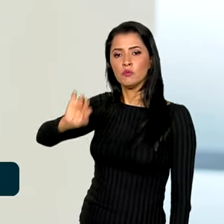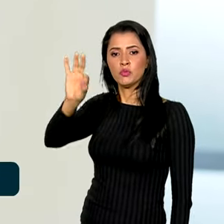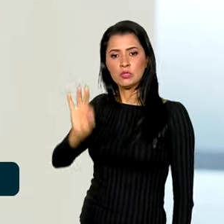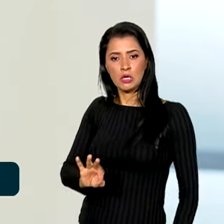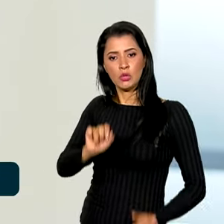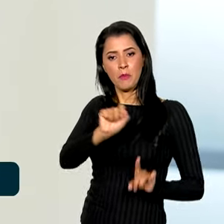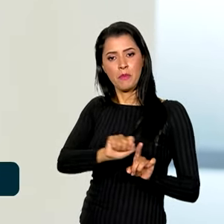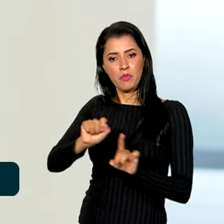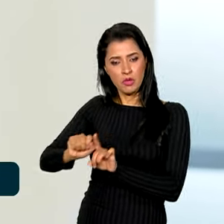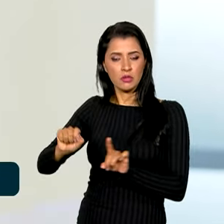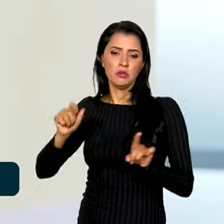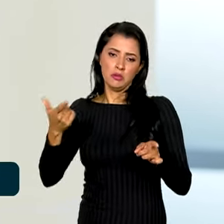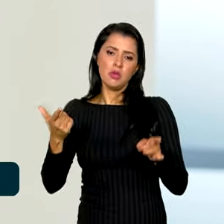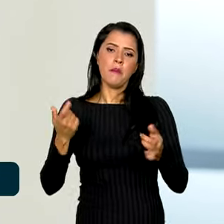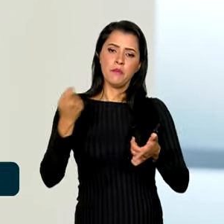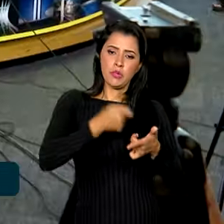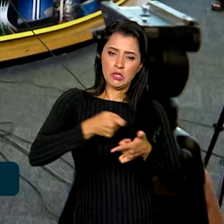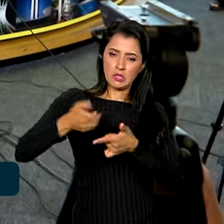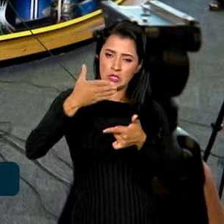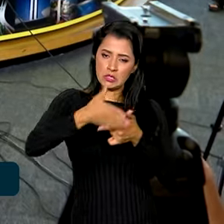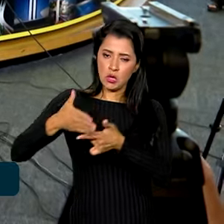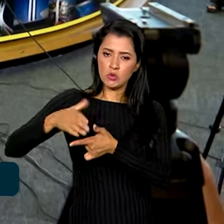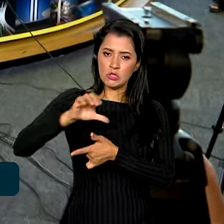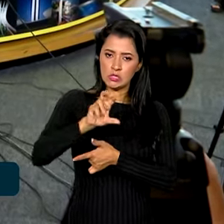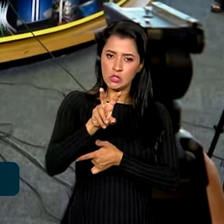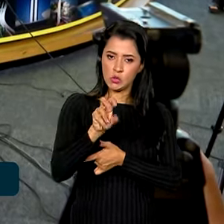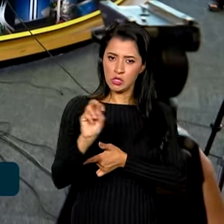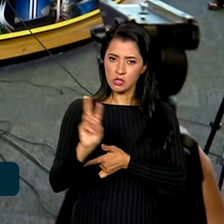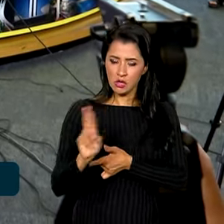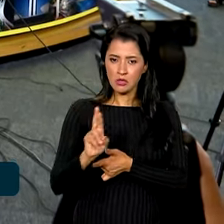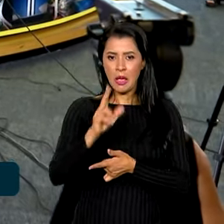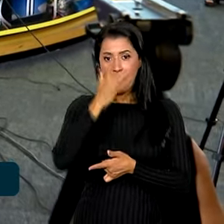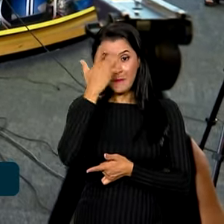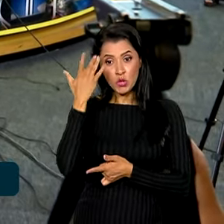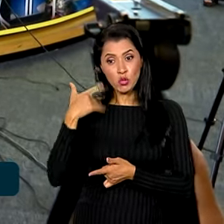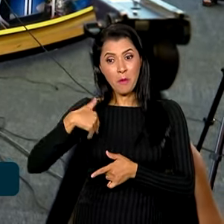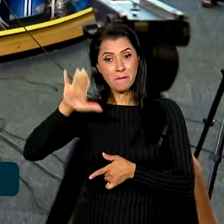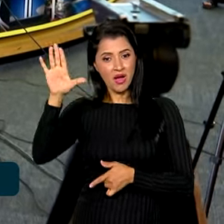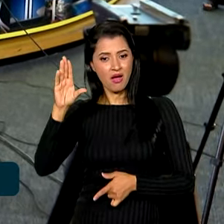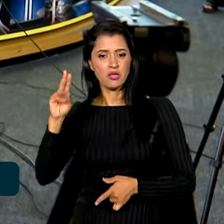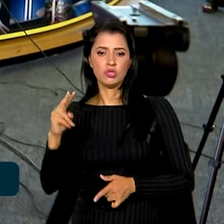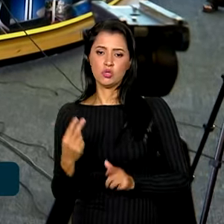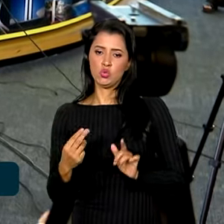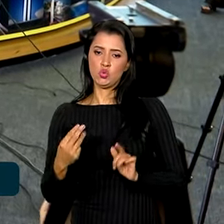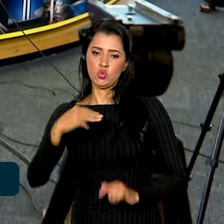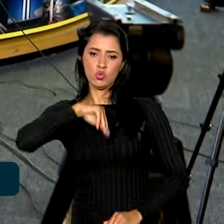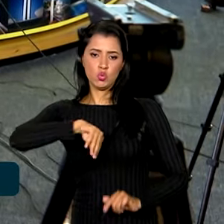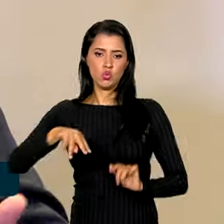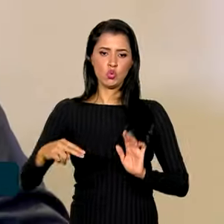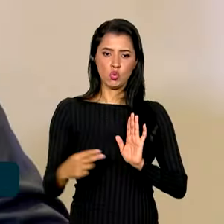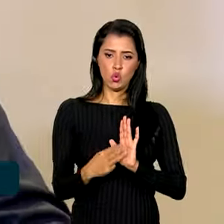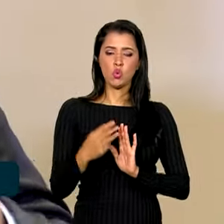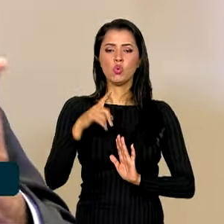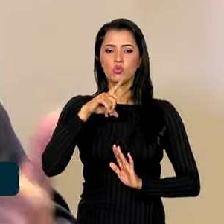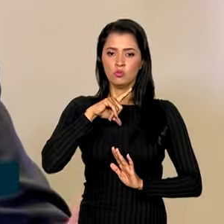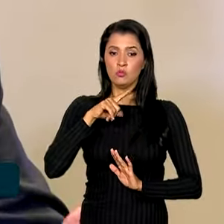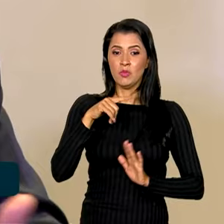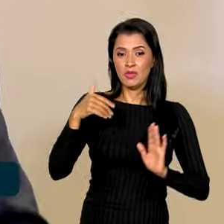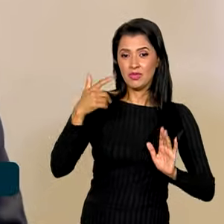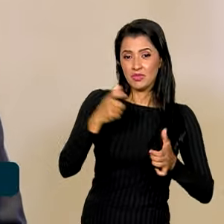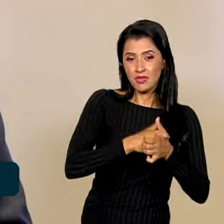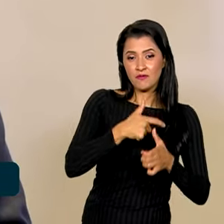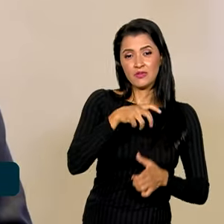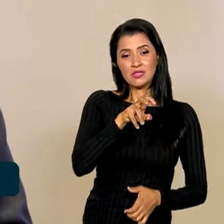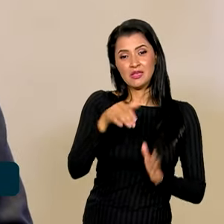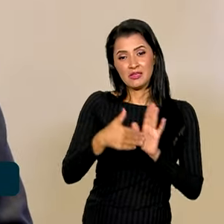e prestação mínima de 50 reais. Quem ganha mais de dois salários mínimos e deve de 5 até 20 mil reais só